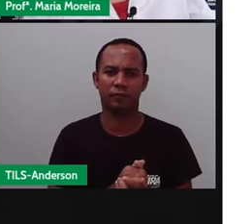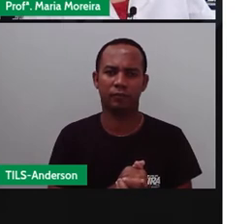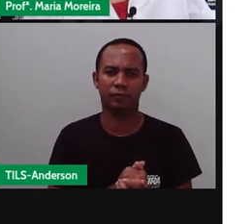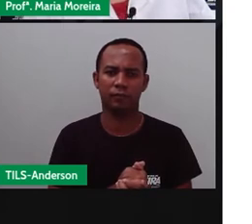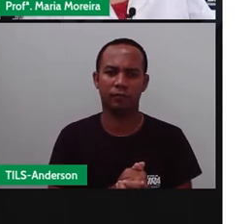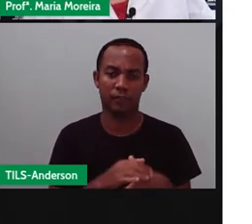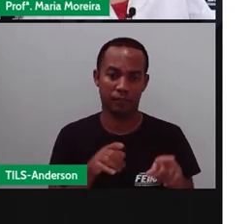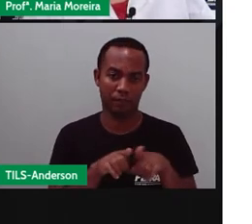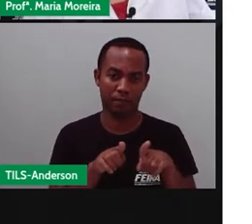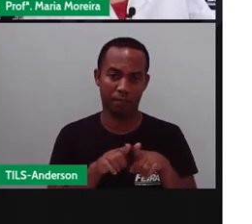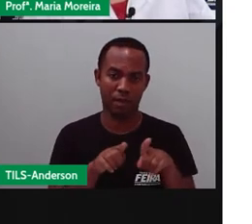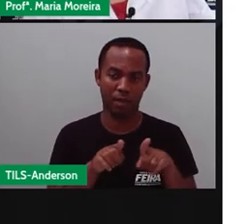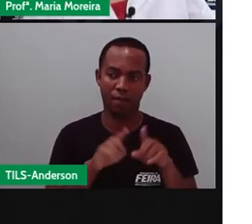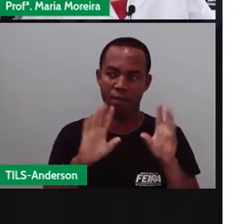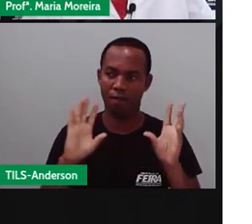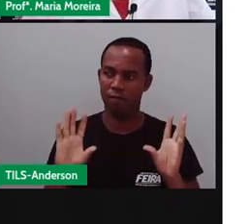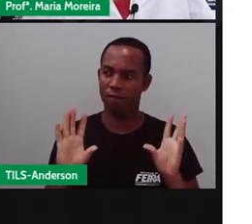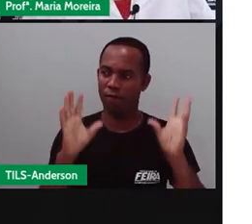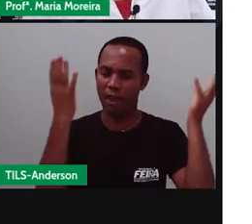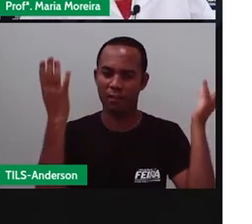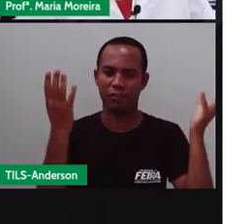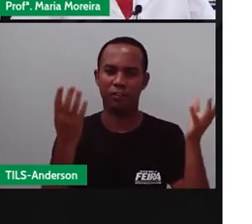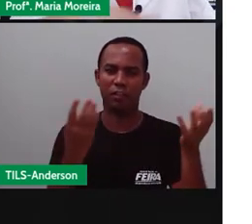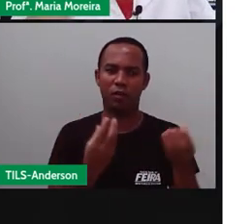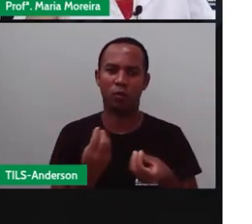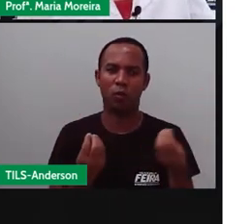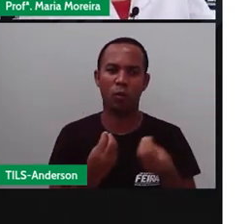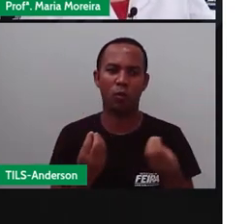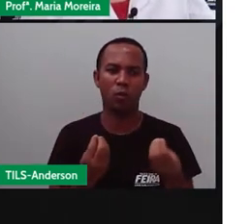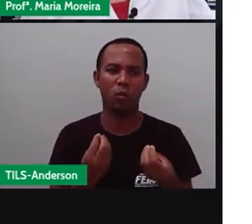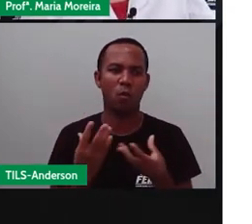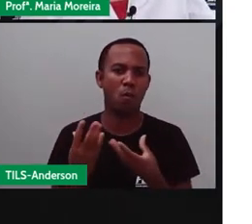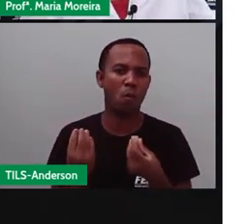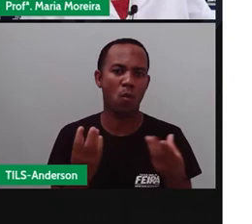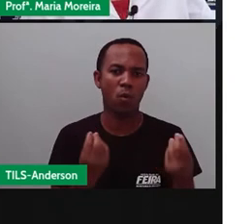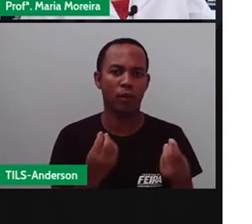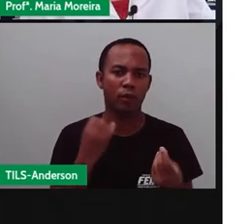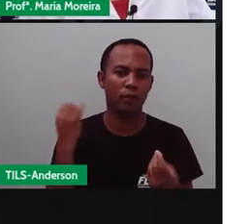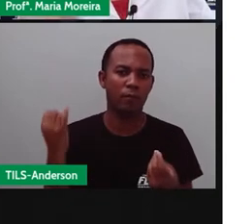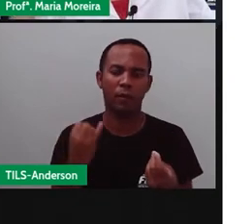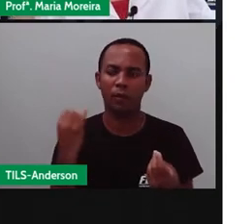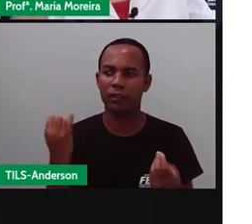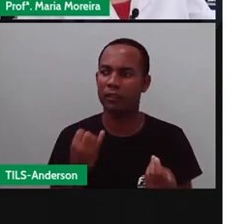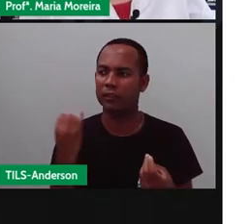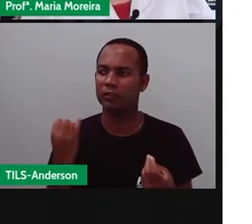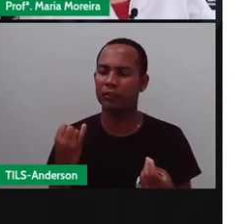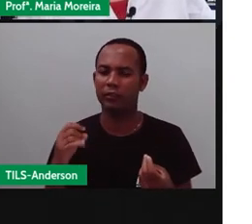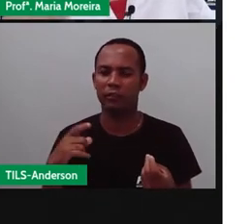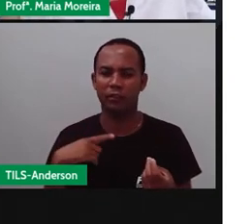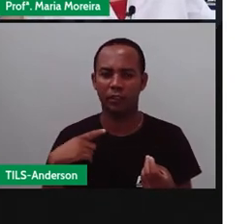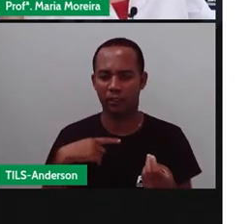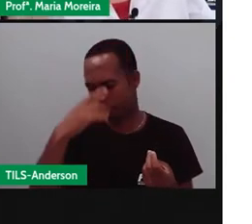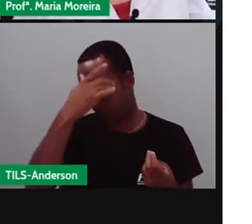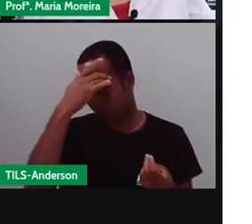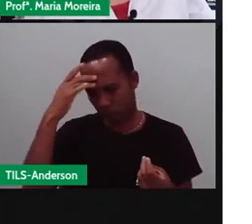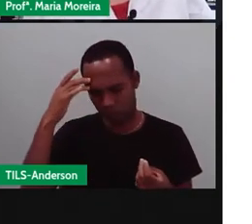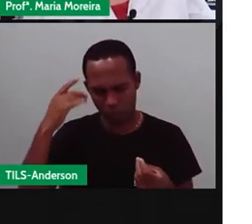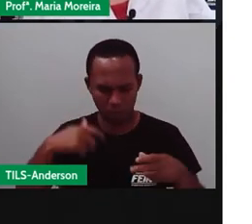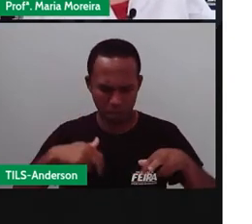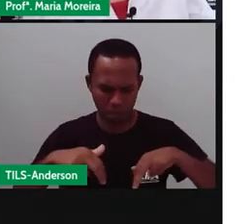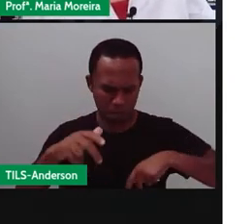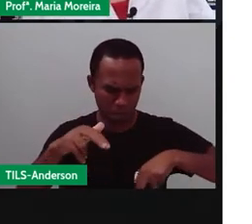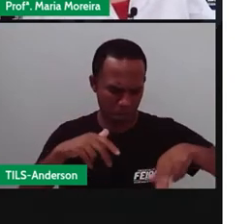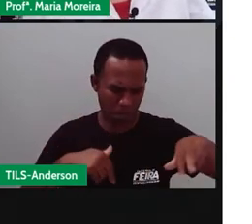essas festas, né, se tornaram o quê? Muito importantes, e aí movimentam muitas pessoas, movimentam muito